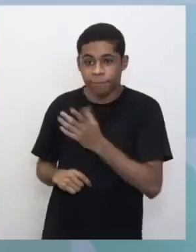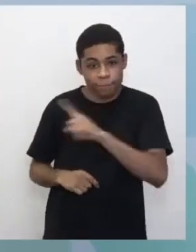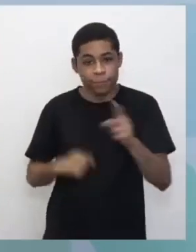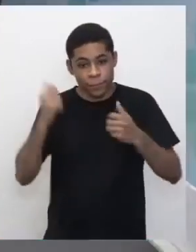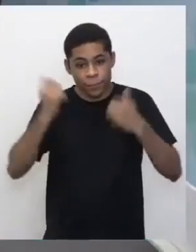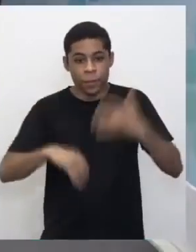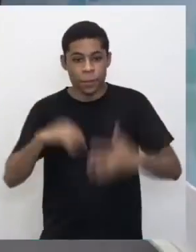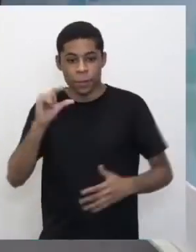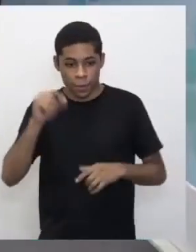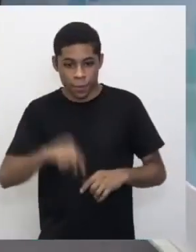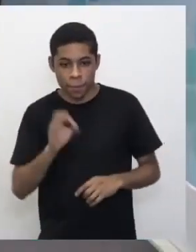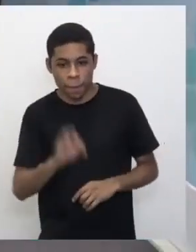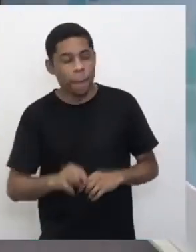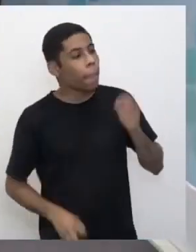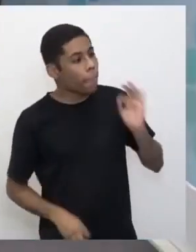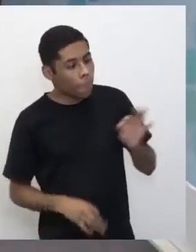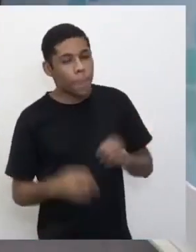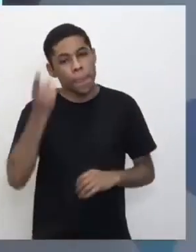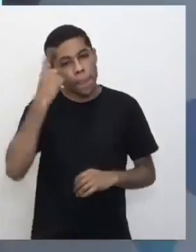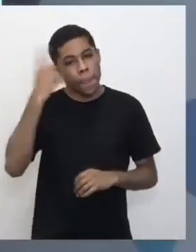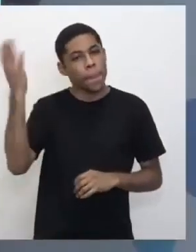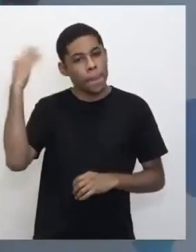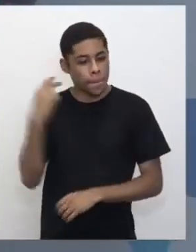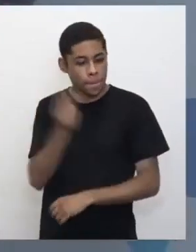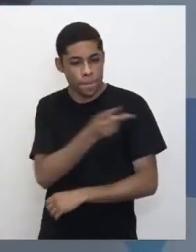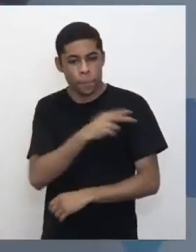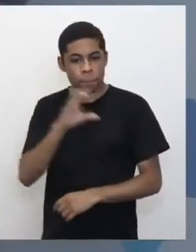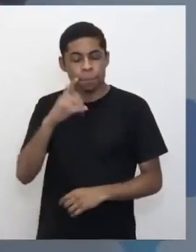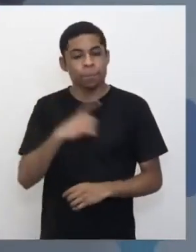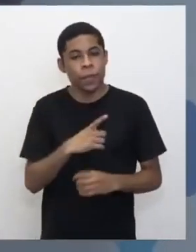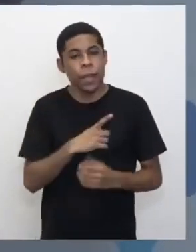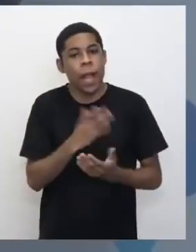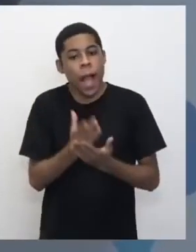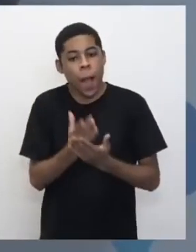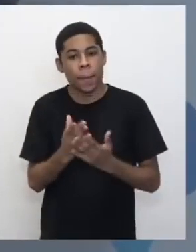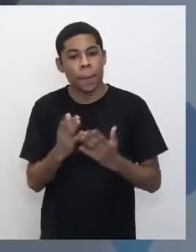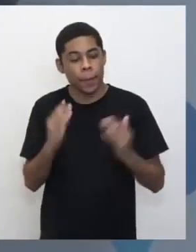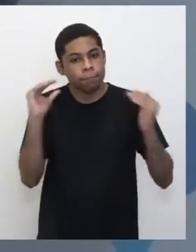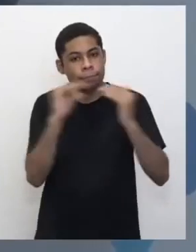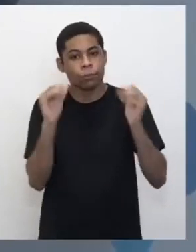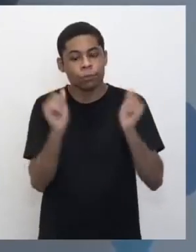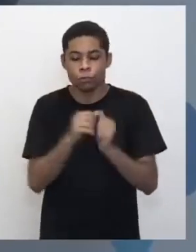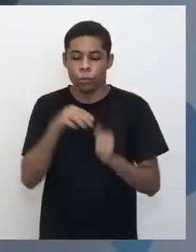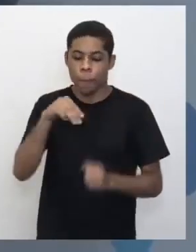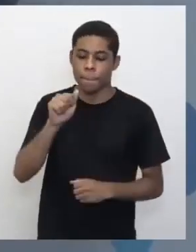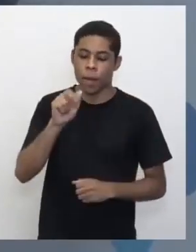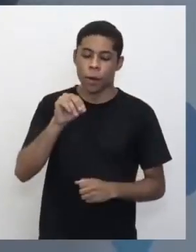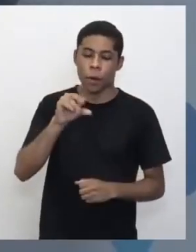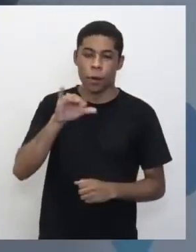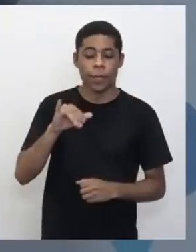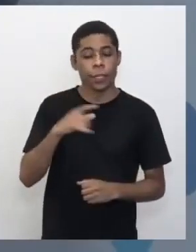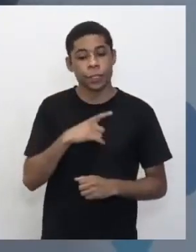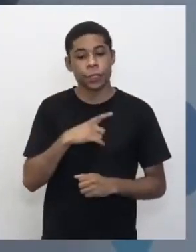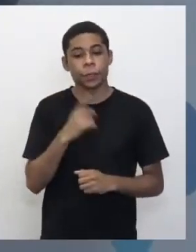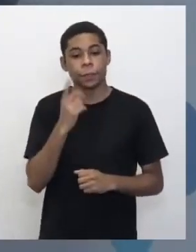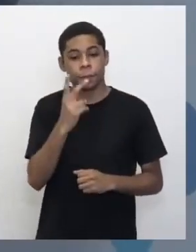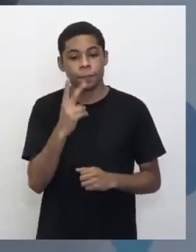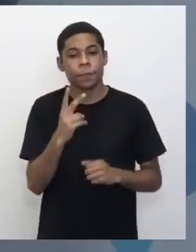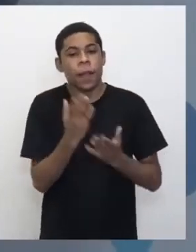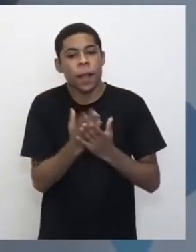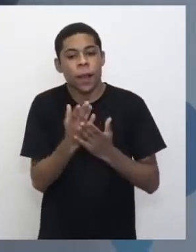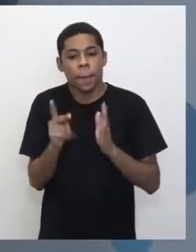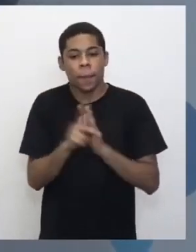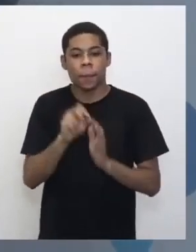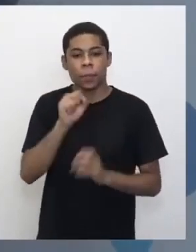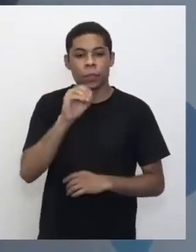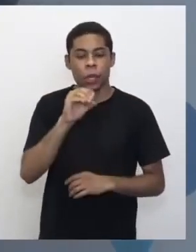agora, né? Ó, eu vou lembrar, eu acho que foi a turma do segundo ano que a minha aula batia com a do Marconi, né, a gente tinha duas aulas aí de sol se filo, que batiam no mesmo